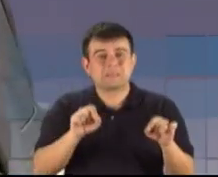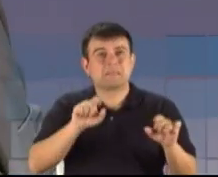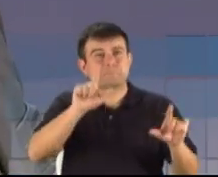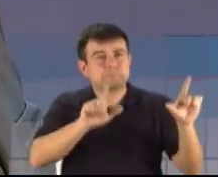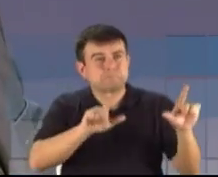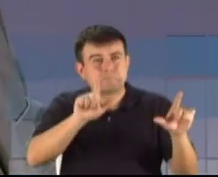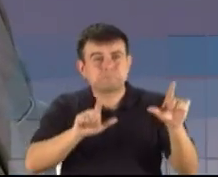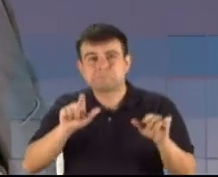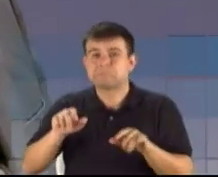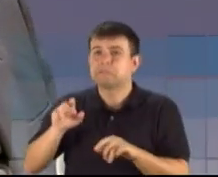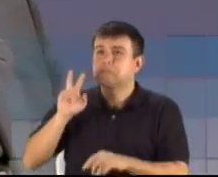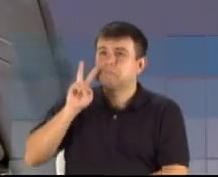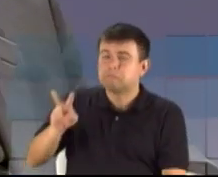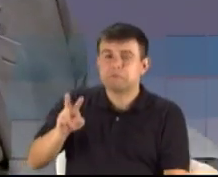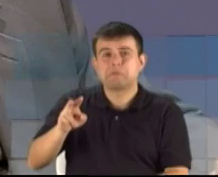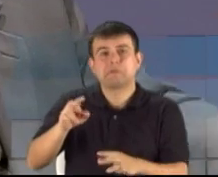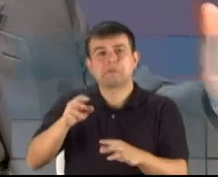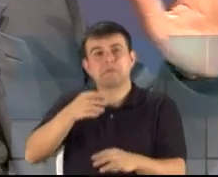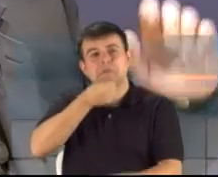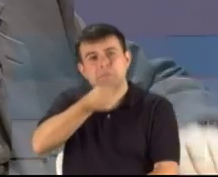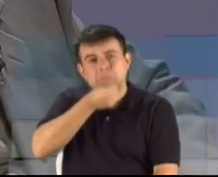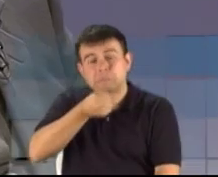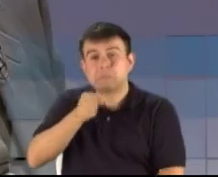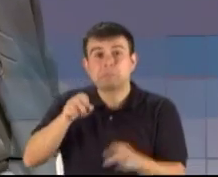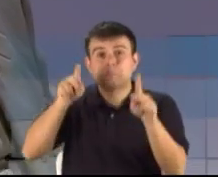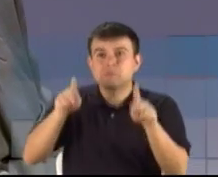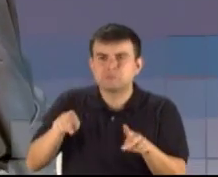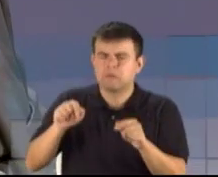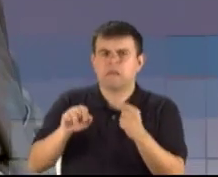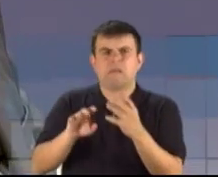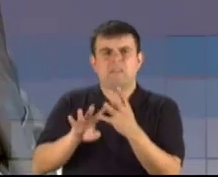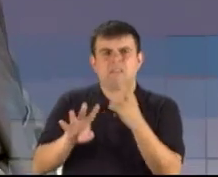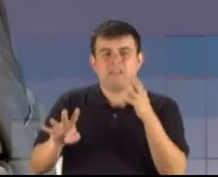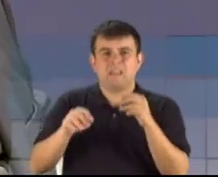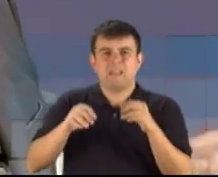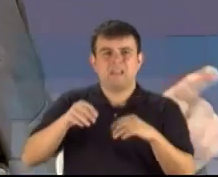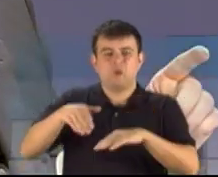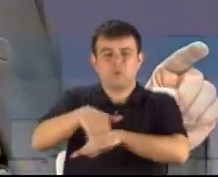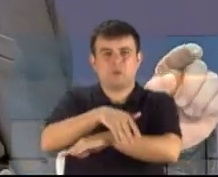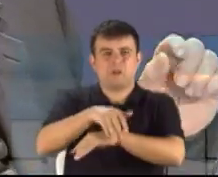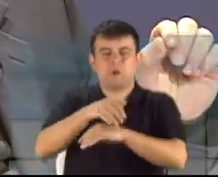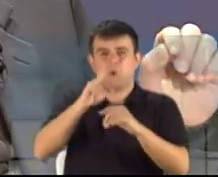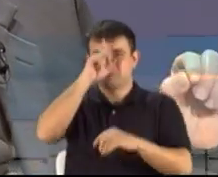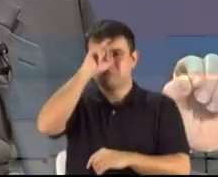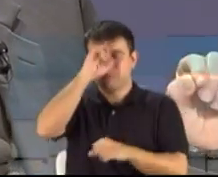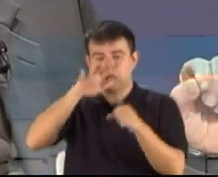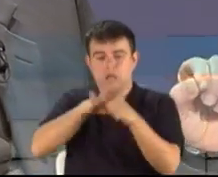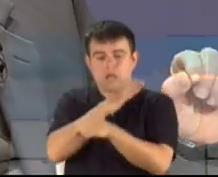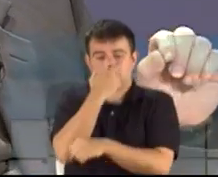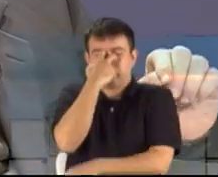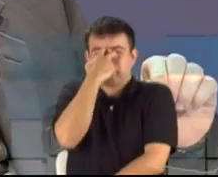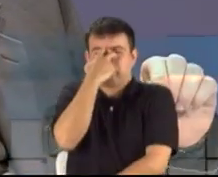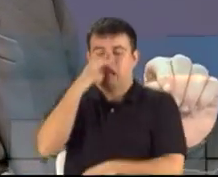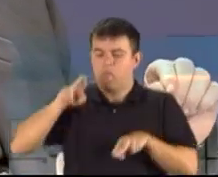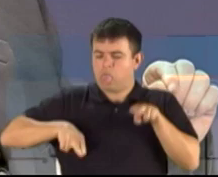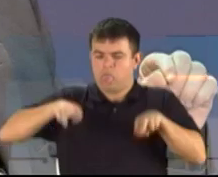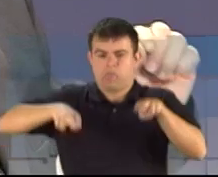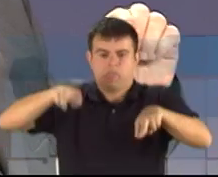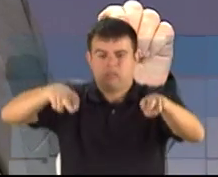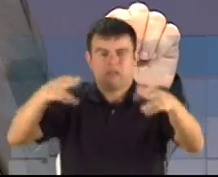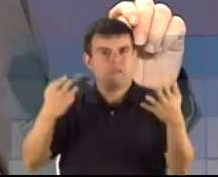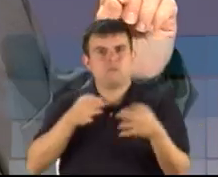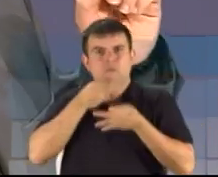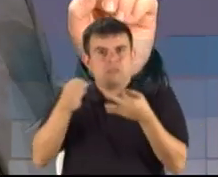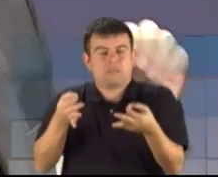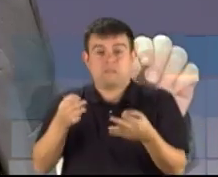pessoas empilhadas nos corredores dos hospitais. Nós, o PRTB 28, com o Estivalete, nós vamos